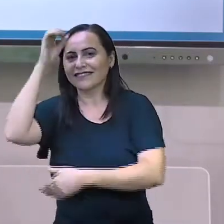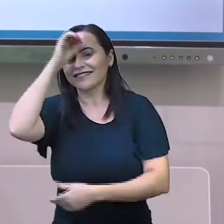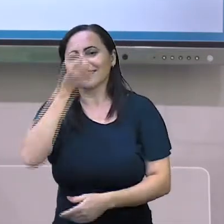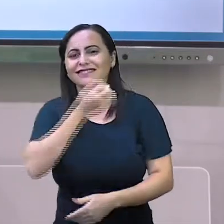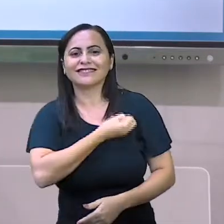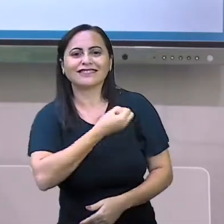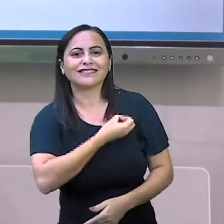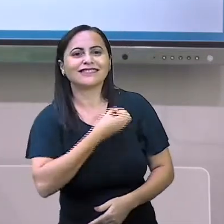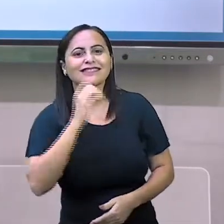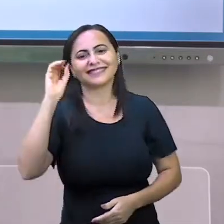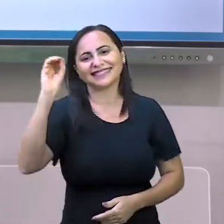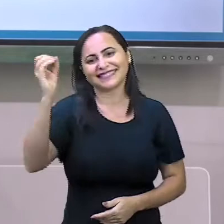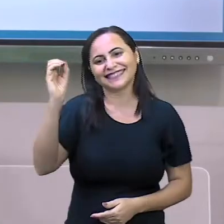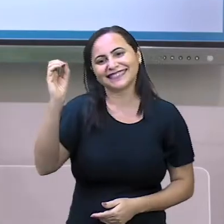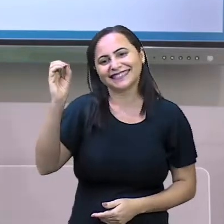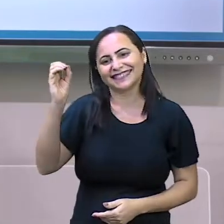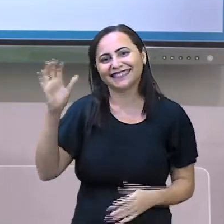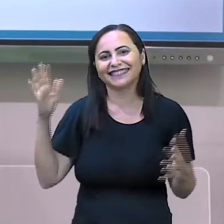zero